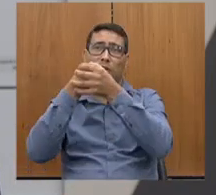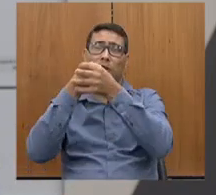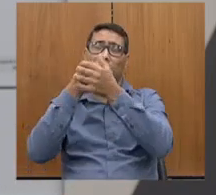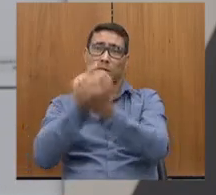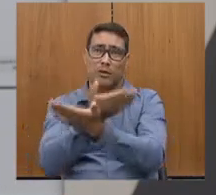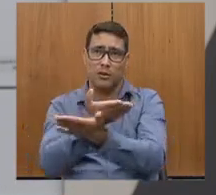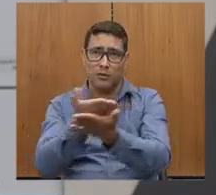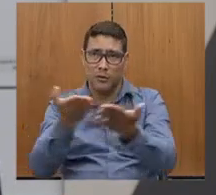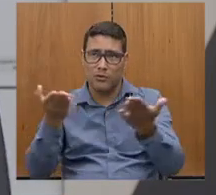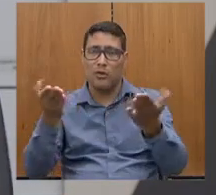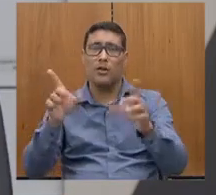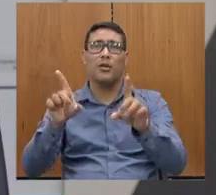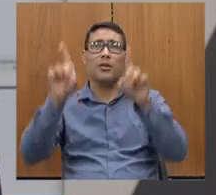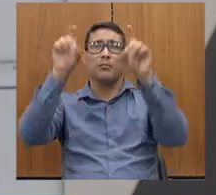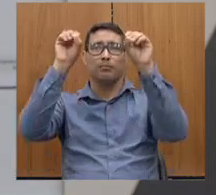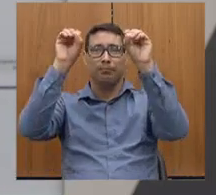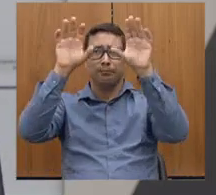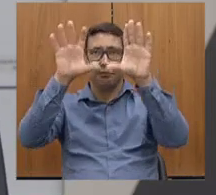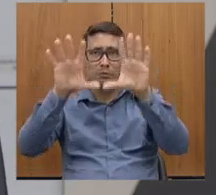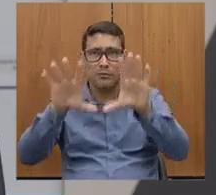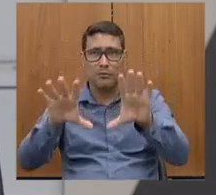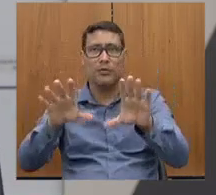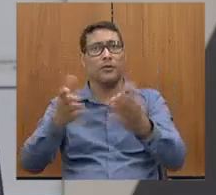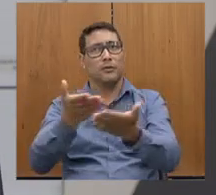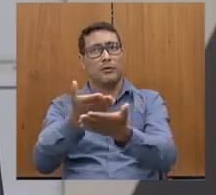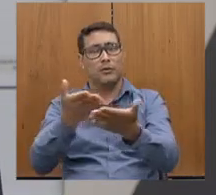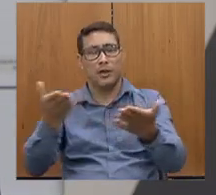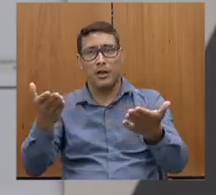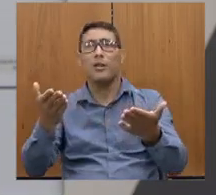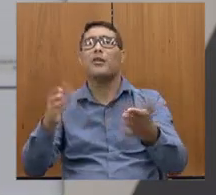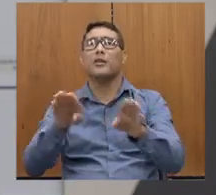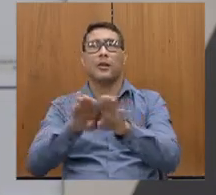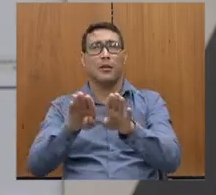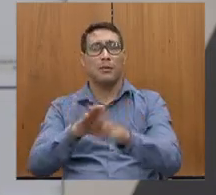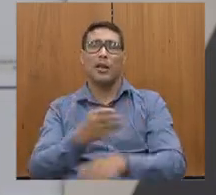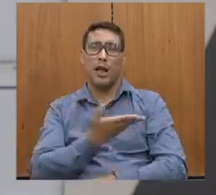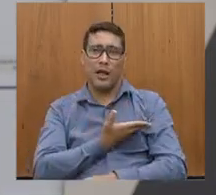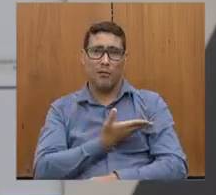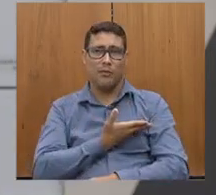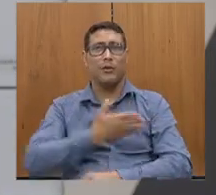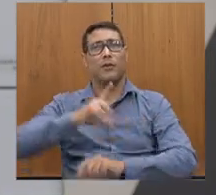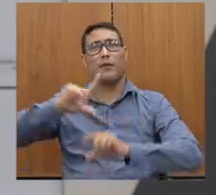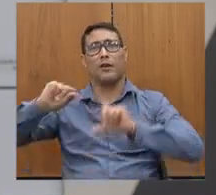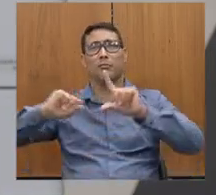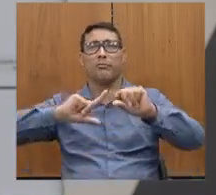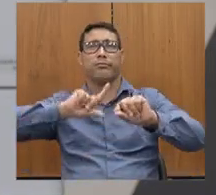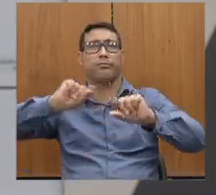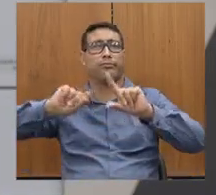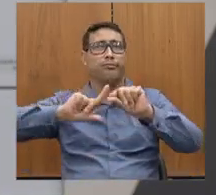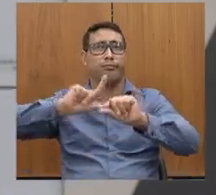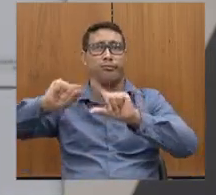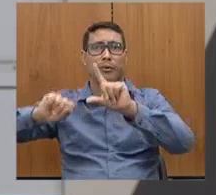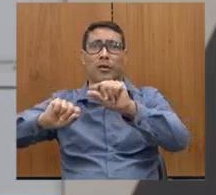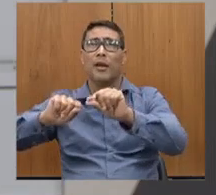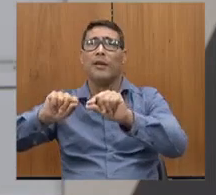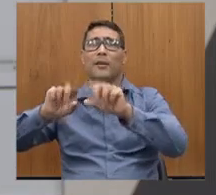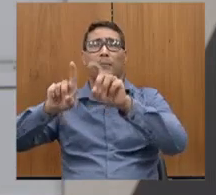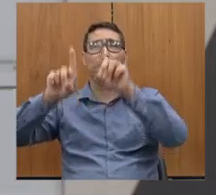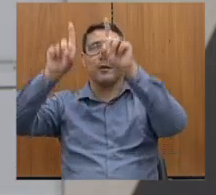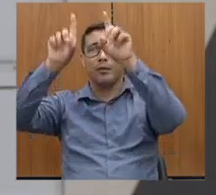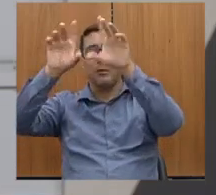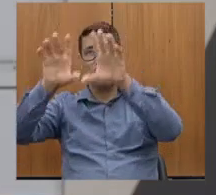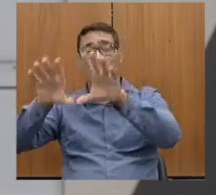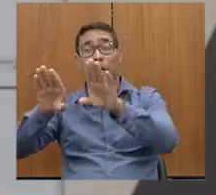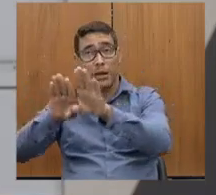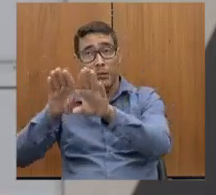abençoe muito tantos amigos aí que estão saindo, que deixam também aí esse vazio para nós. Mas que Deus proteja quem está chegando